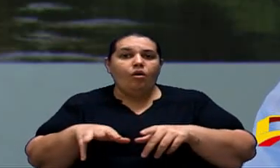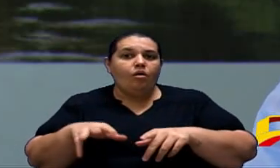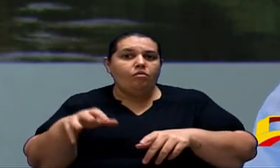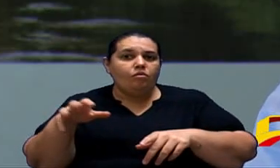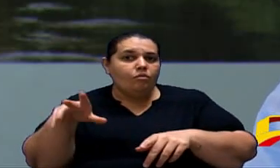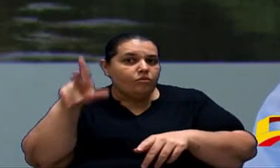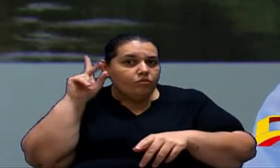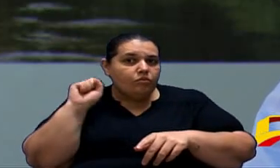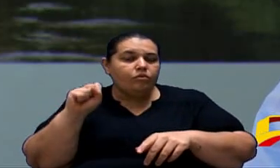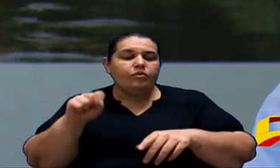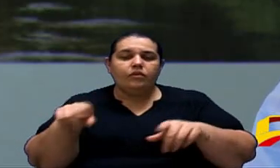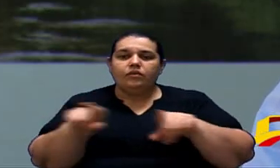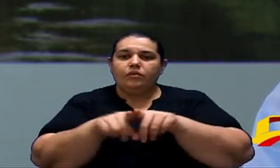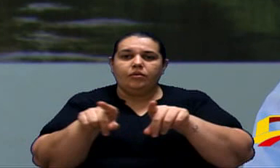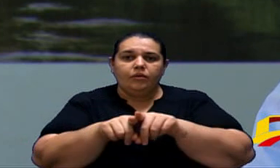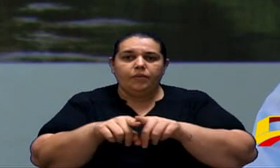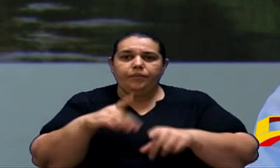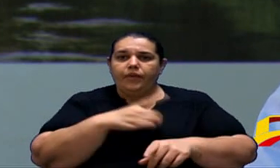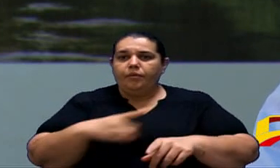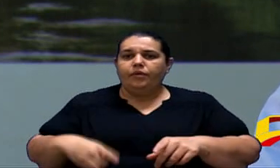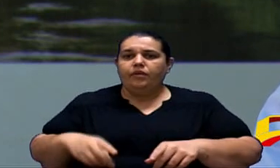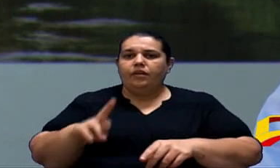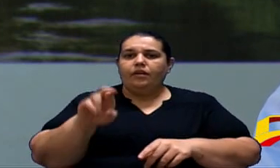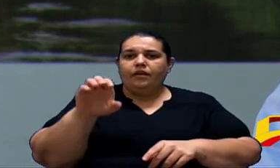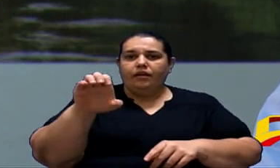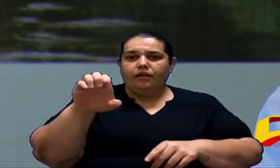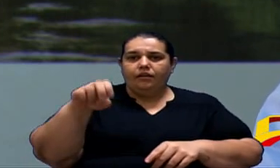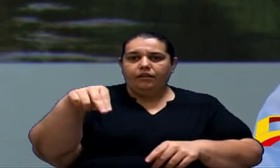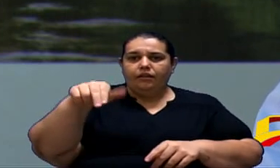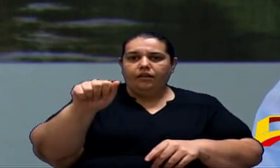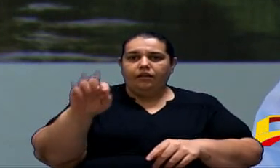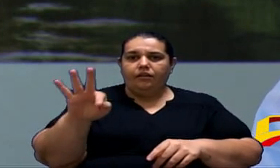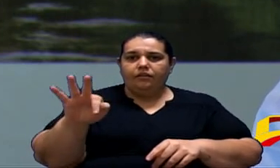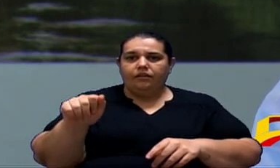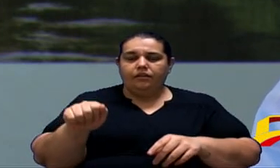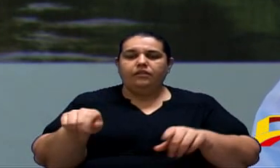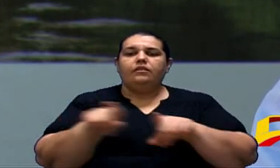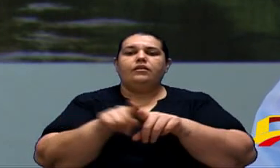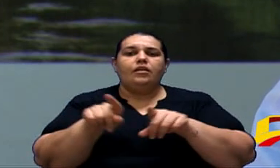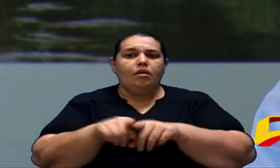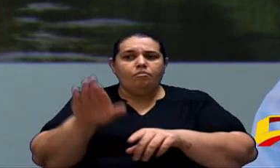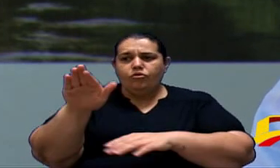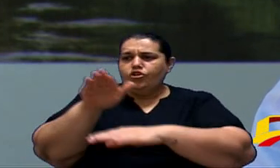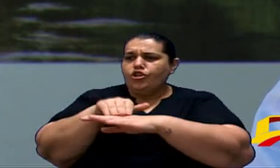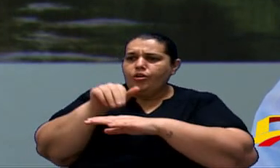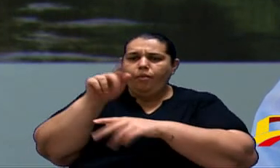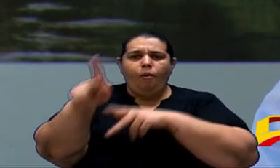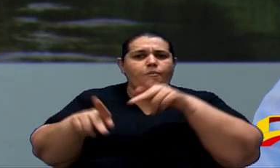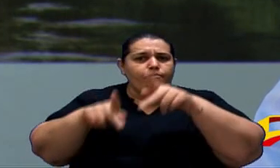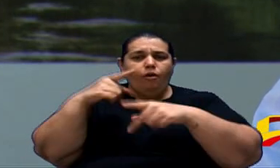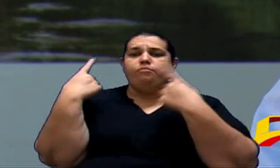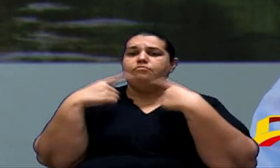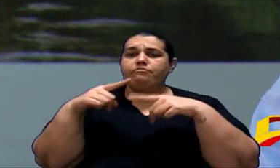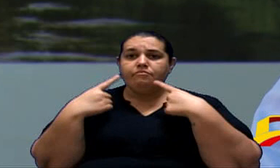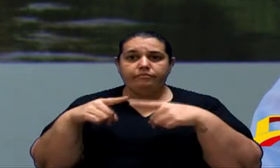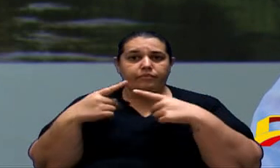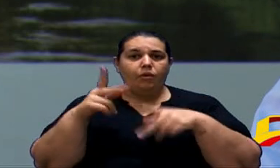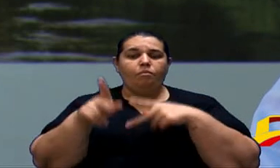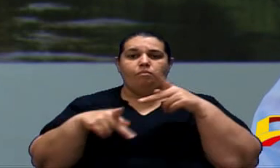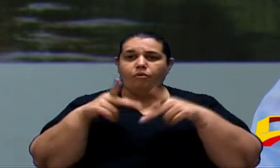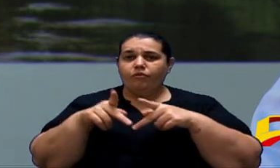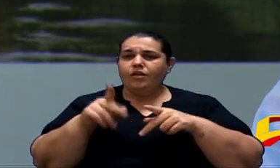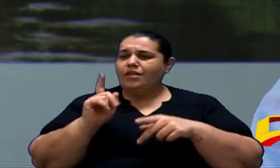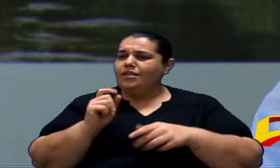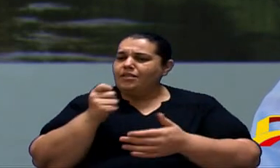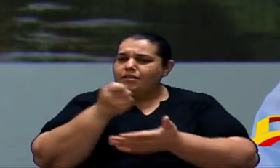E Tenho Certeza Que A Nossa Querida Deputada Federal Renata Abreu Vai Fazer Questão De Convocar A População Para Debater Esse Assunto Também Mas Ela Sempre